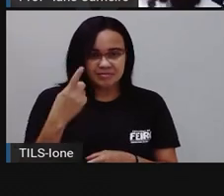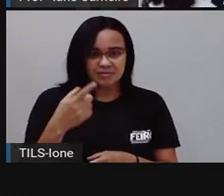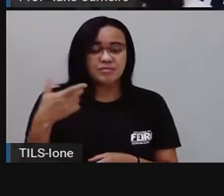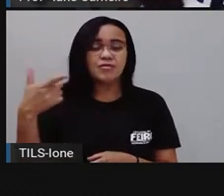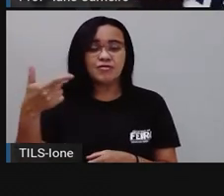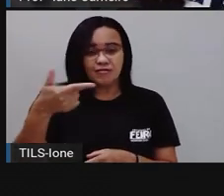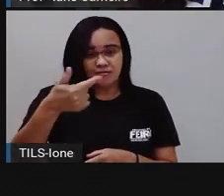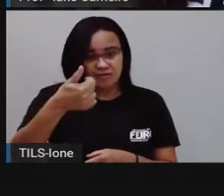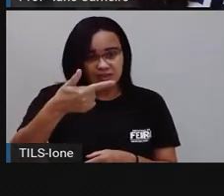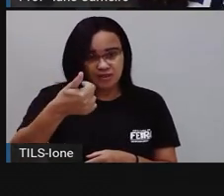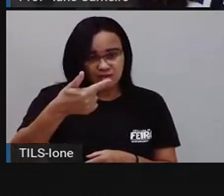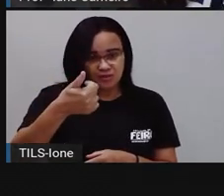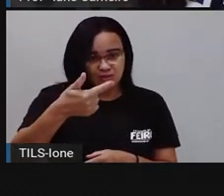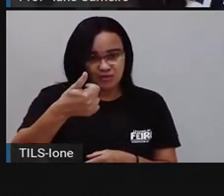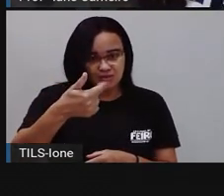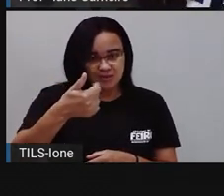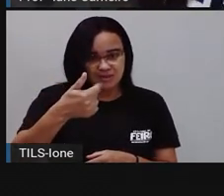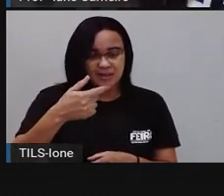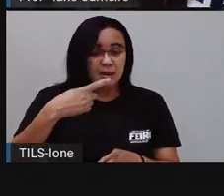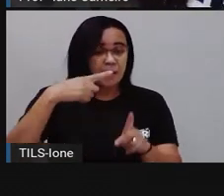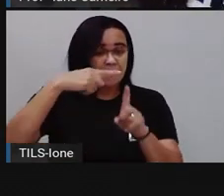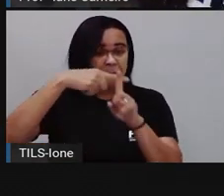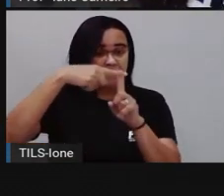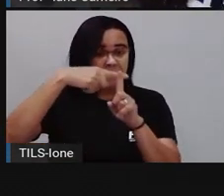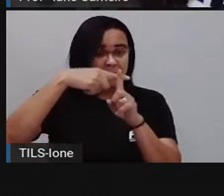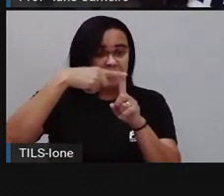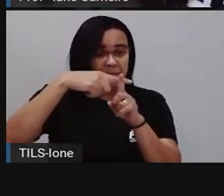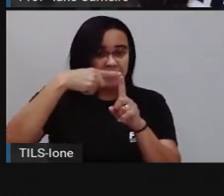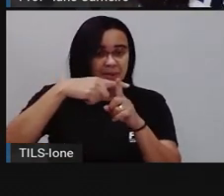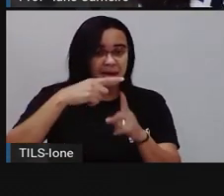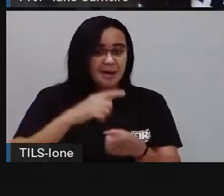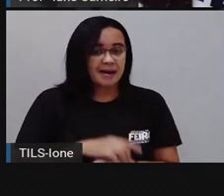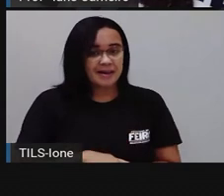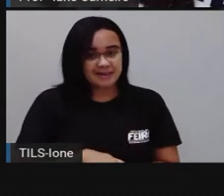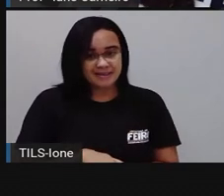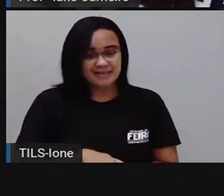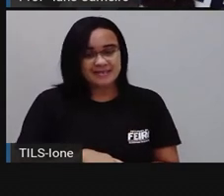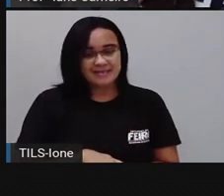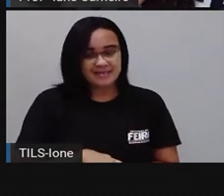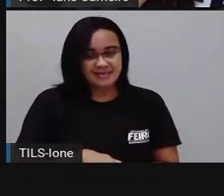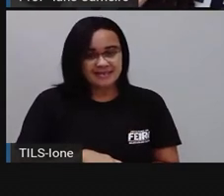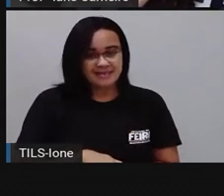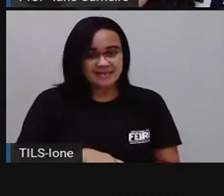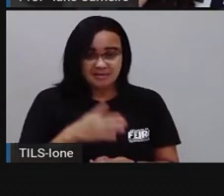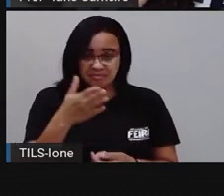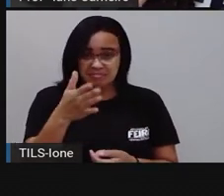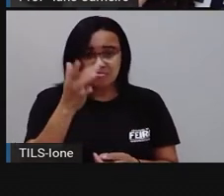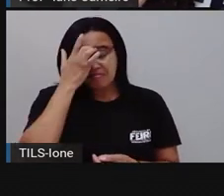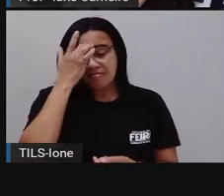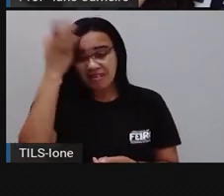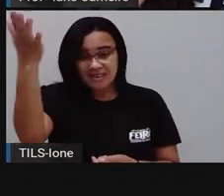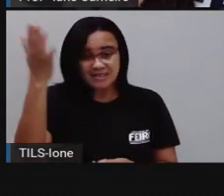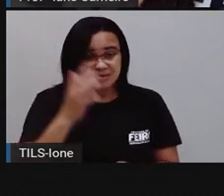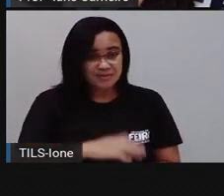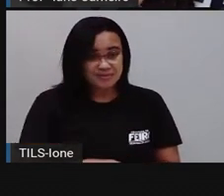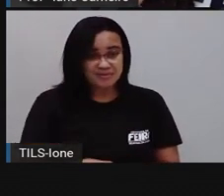Vinte e dois. Ó. Que fácil. Quem aí ficou com medo achando que ia ser difícil?